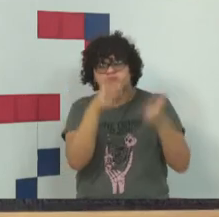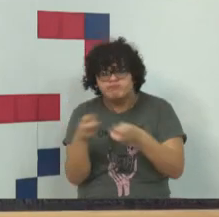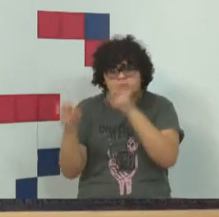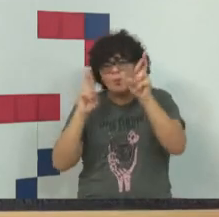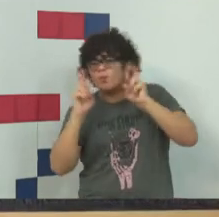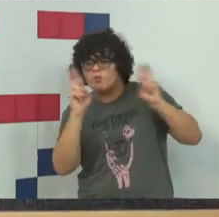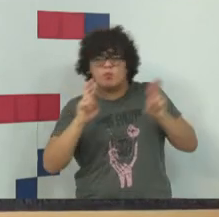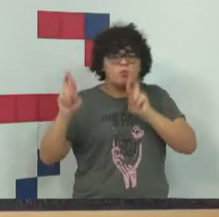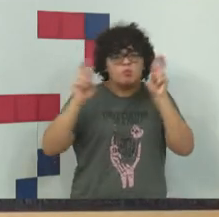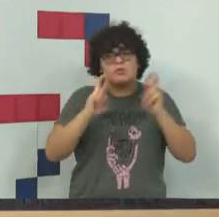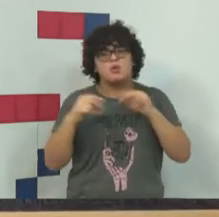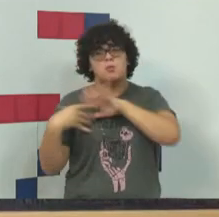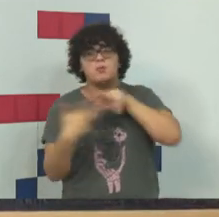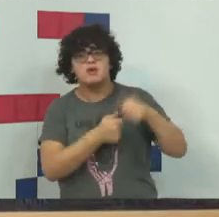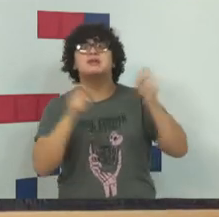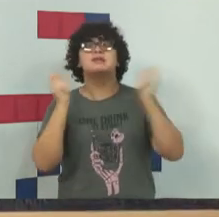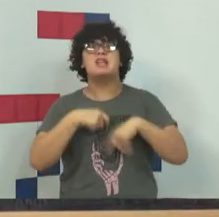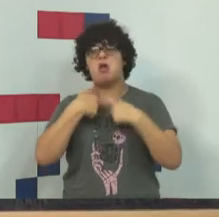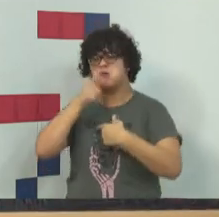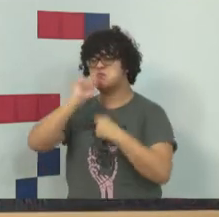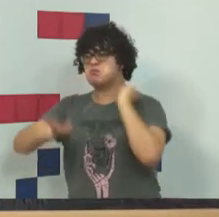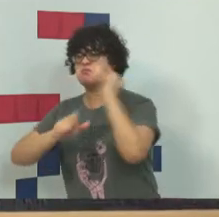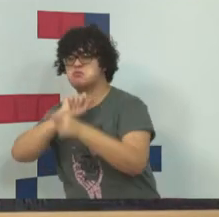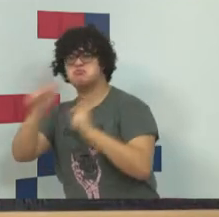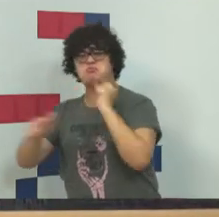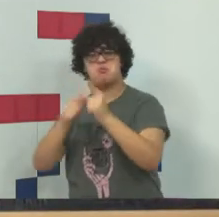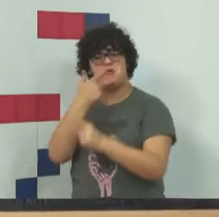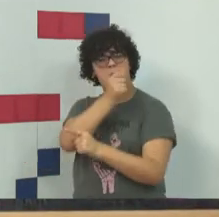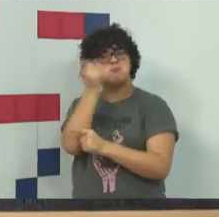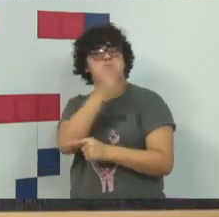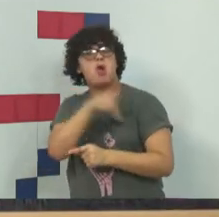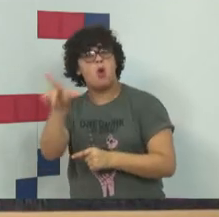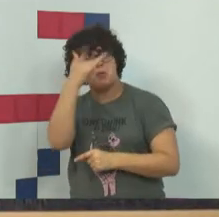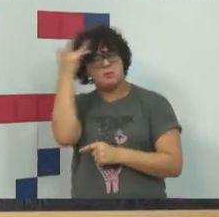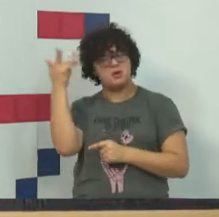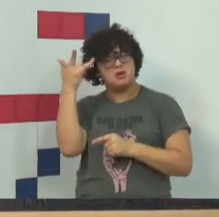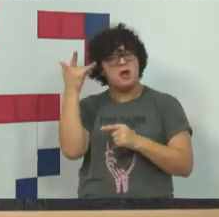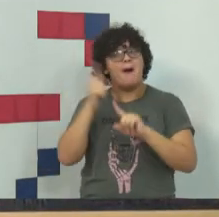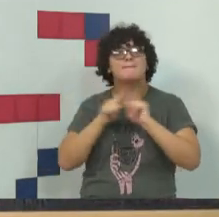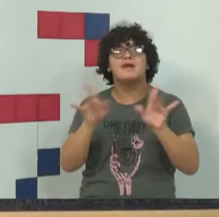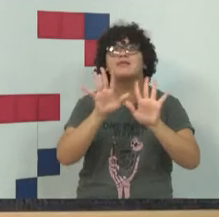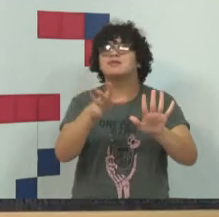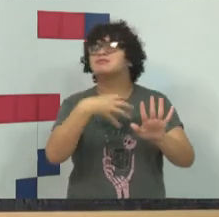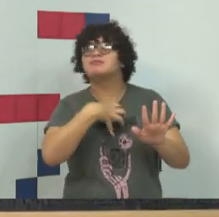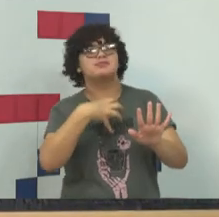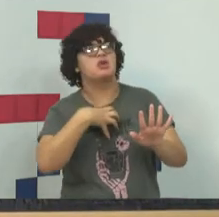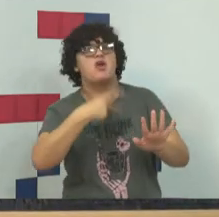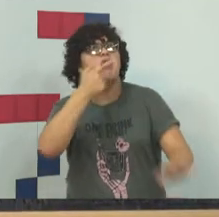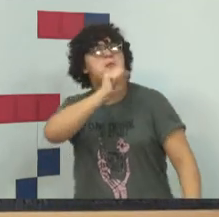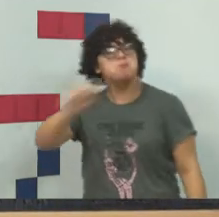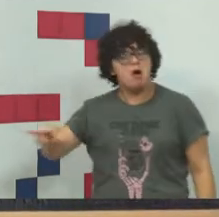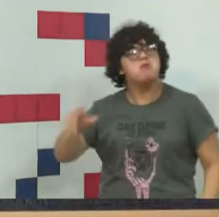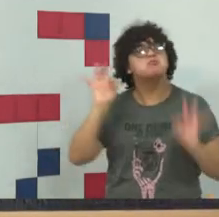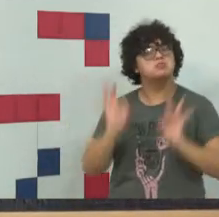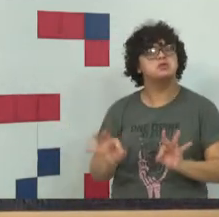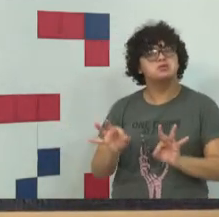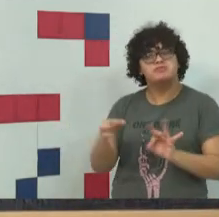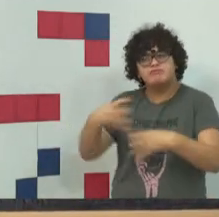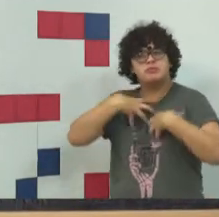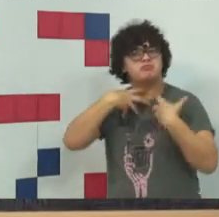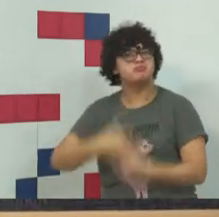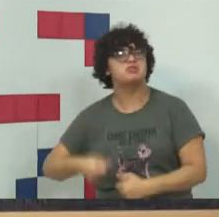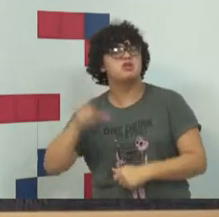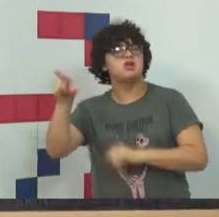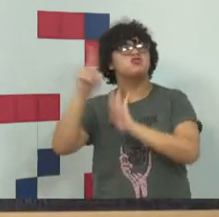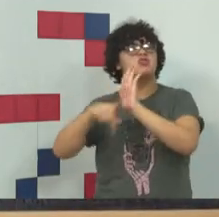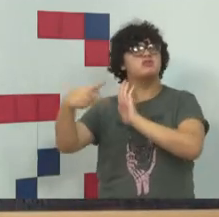passando a atacar das mais variadas formas o outro. Mas, veja, atacar no sentido difamatório, ferindo os direitos já